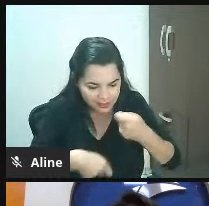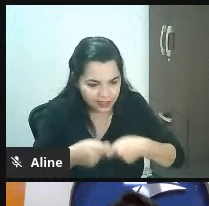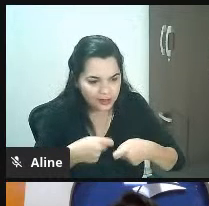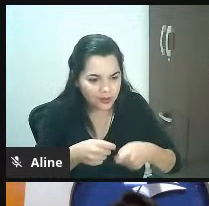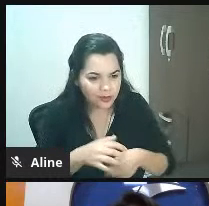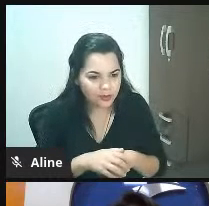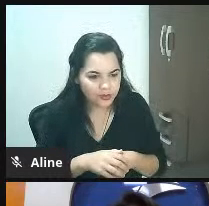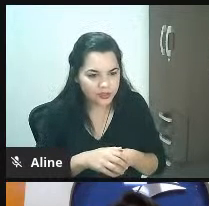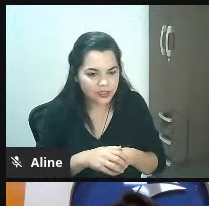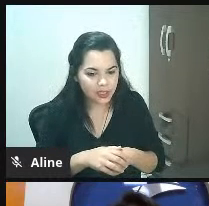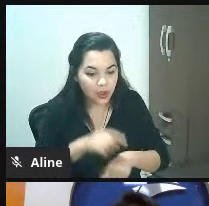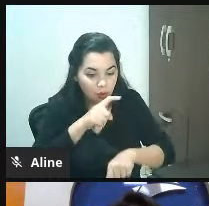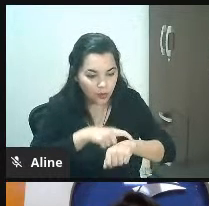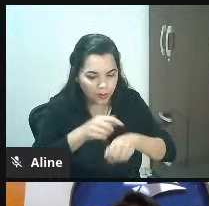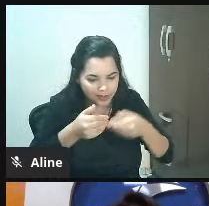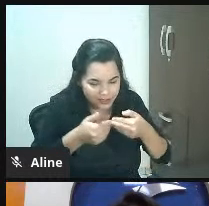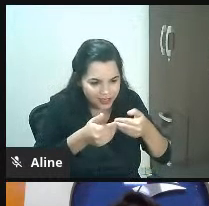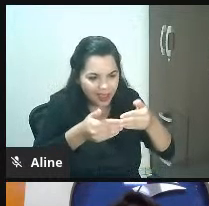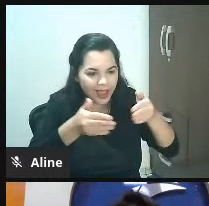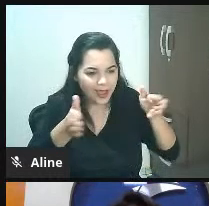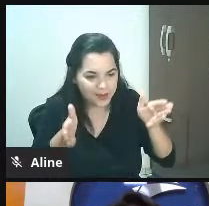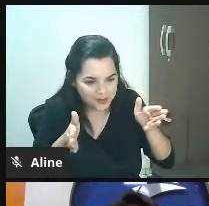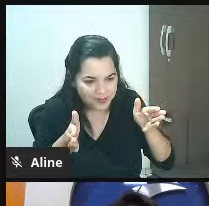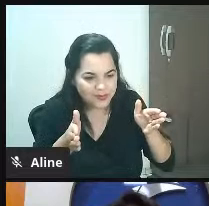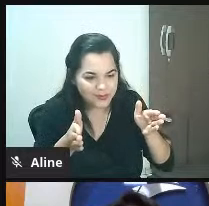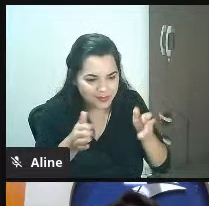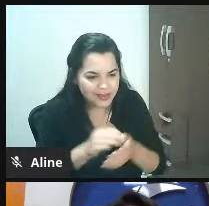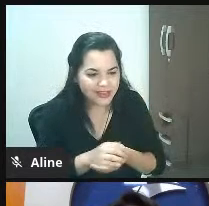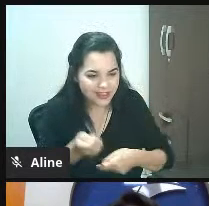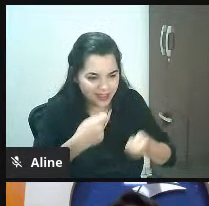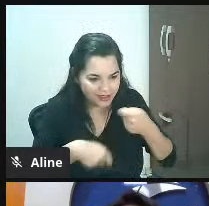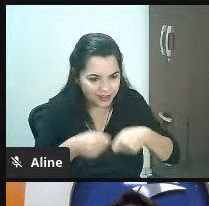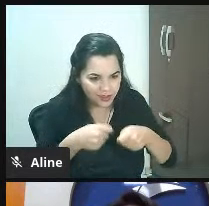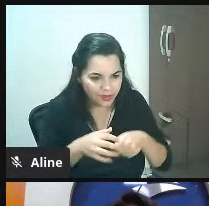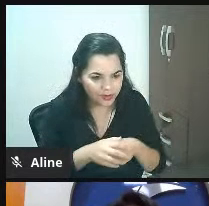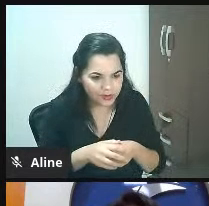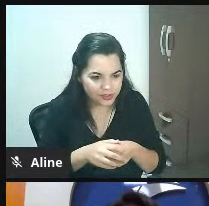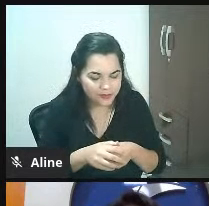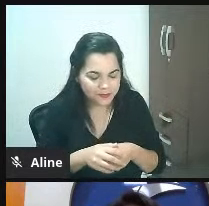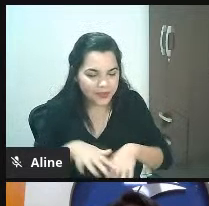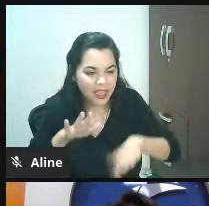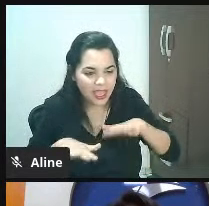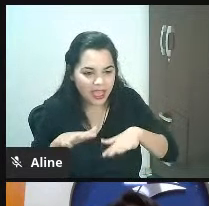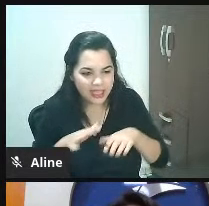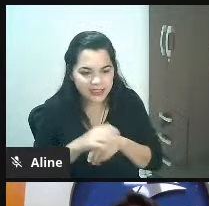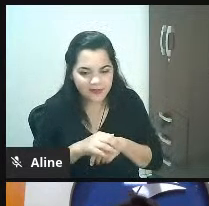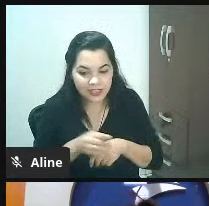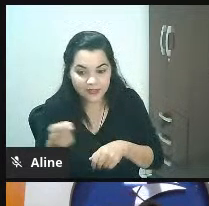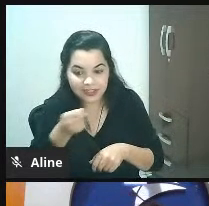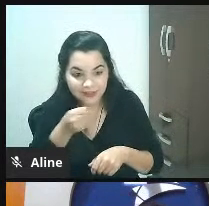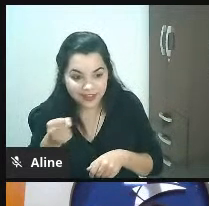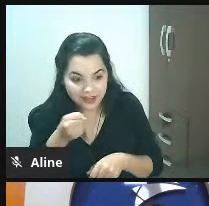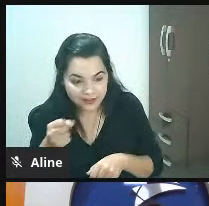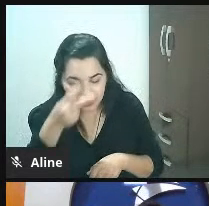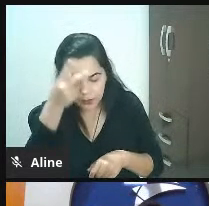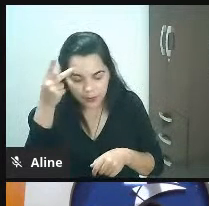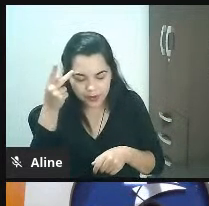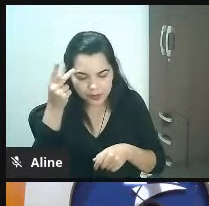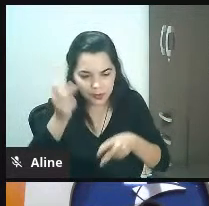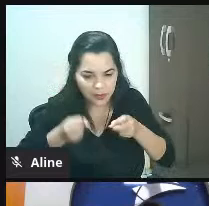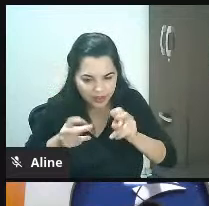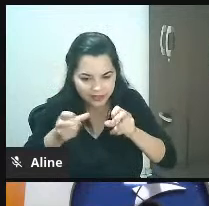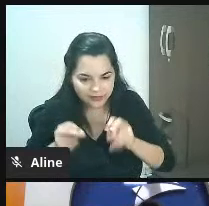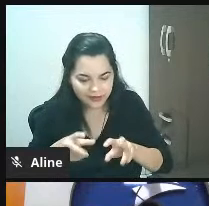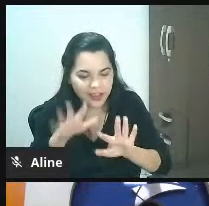inauguração da loja você pode responder dúvidas você pode entrevistar um especialista você vende calçado você vai entrevistar alguém que é da área de calçado você pode